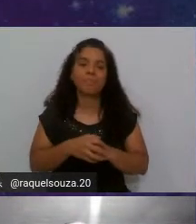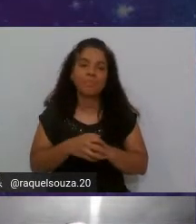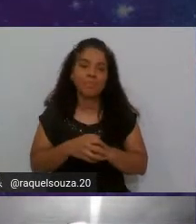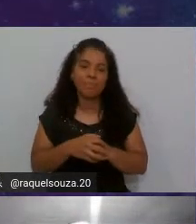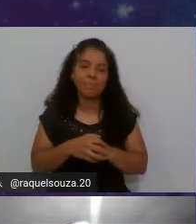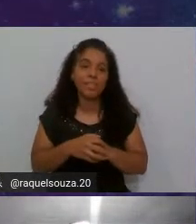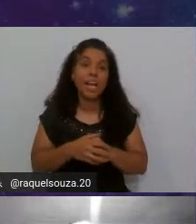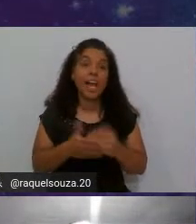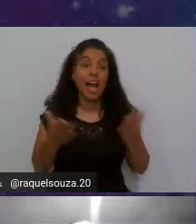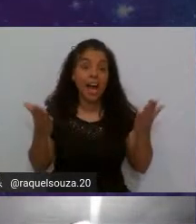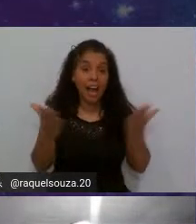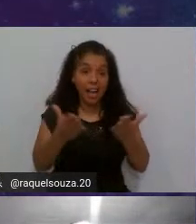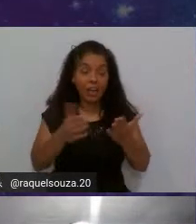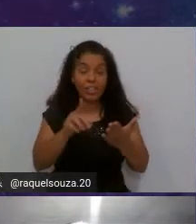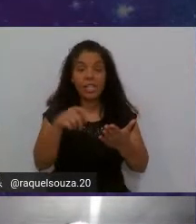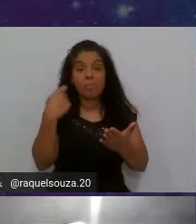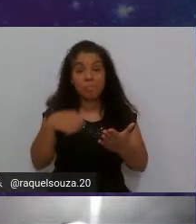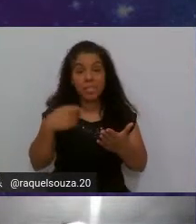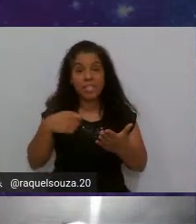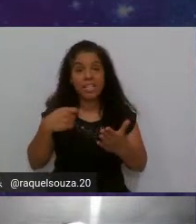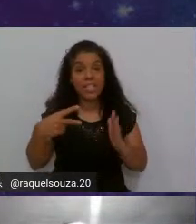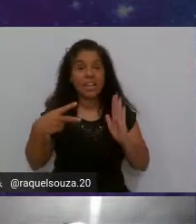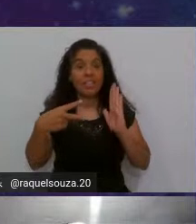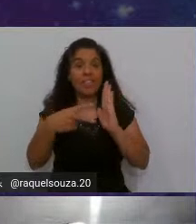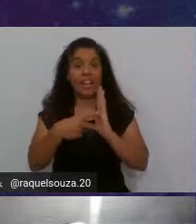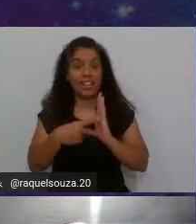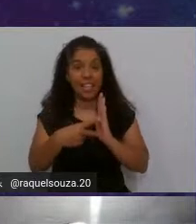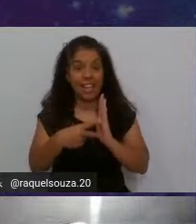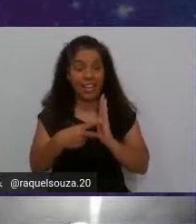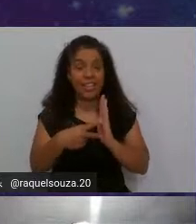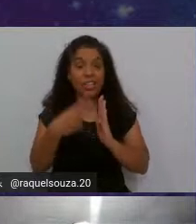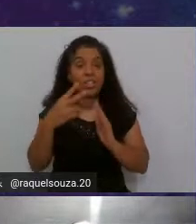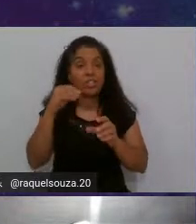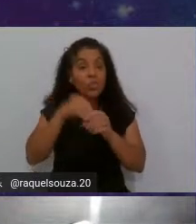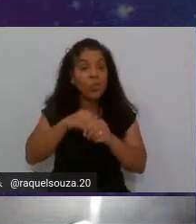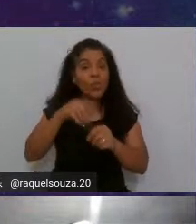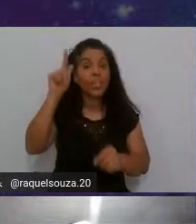agora você precisa validar no seu GitHub